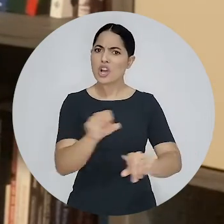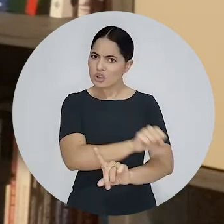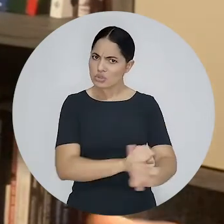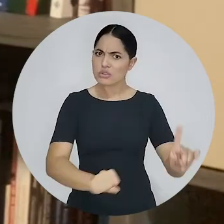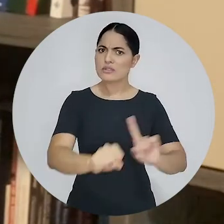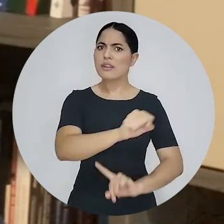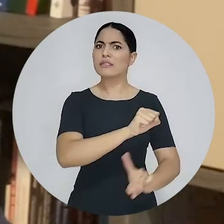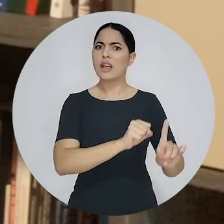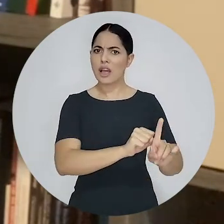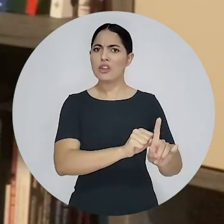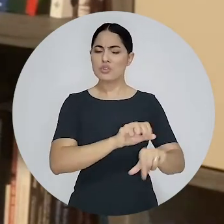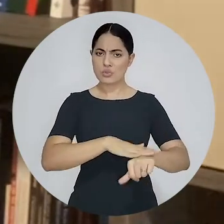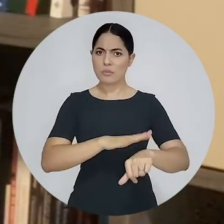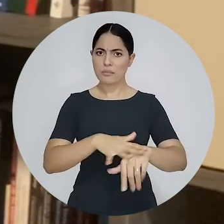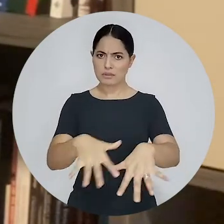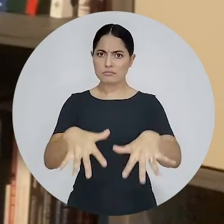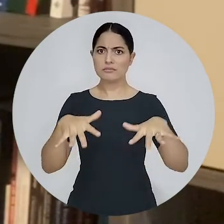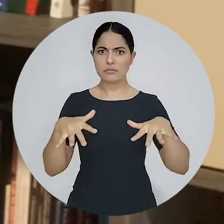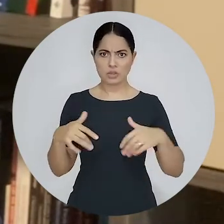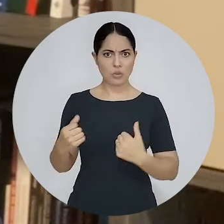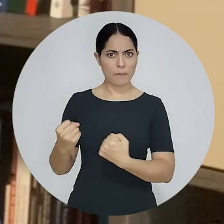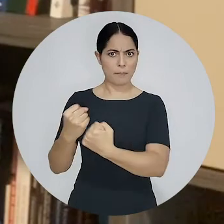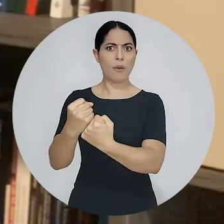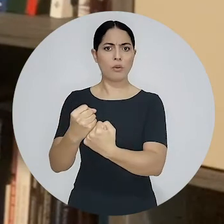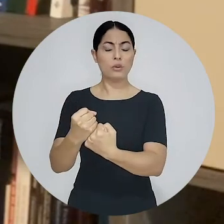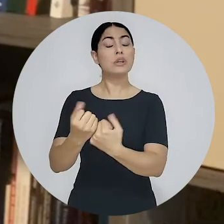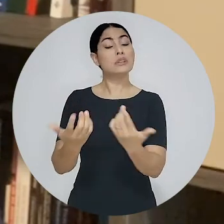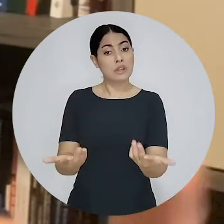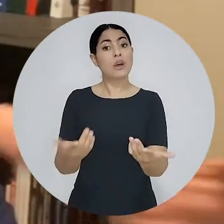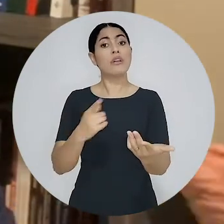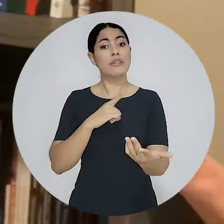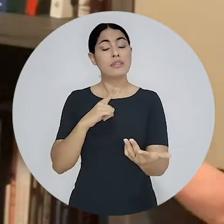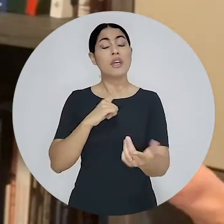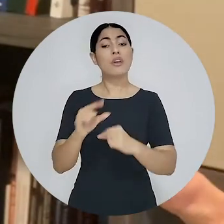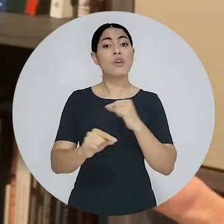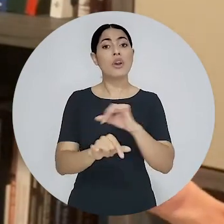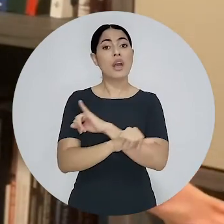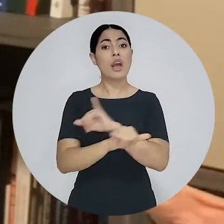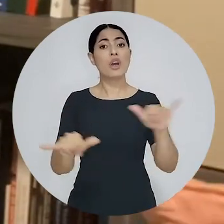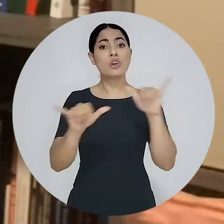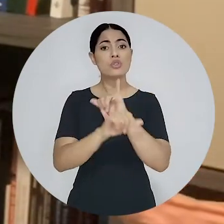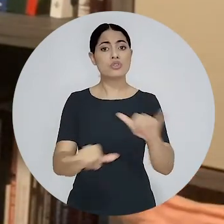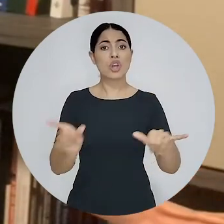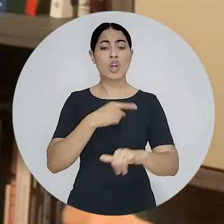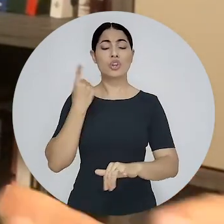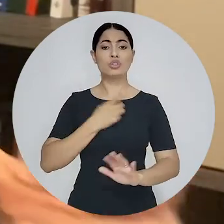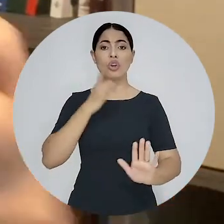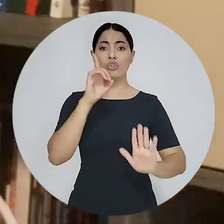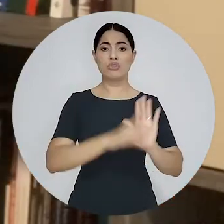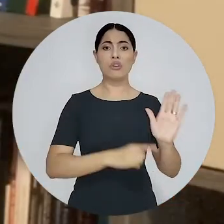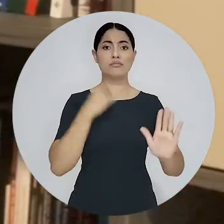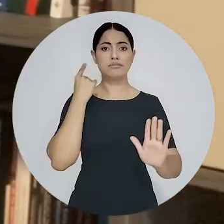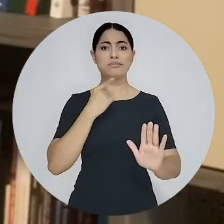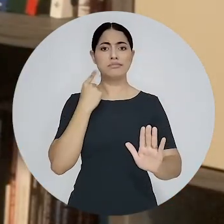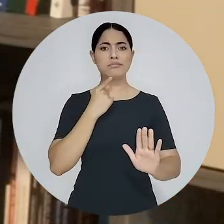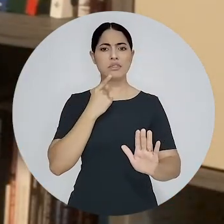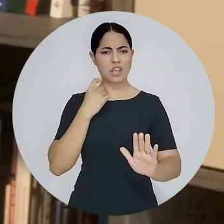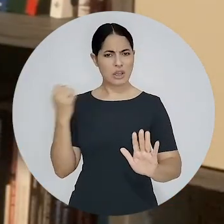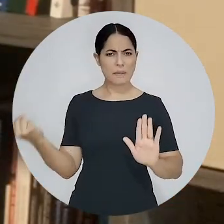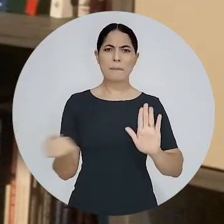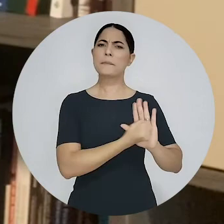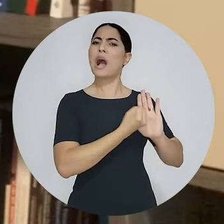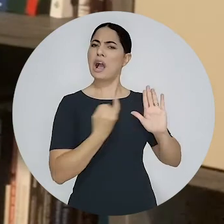sociedade, no momento da realização da sua lenidade, que as prerrogativas de advocacia constituem uma pauta, uma